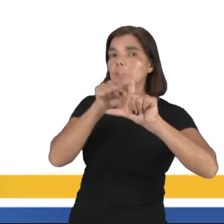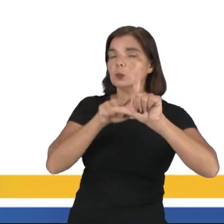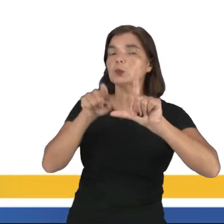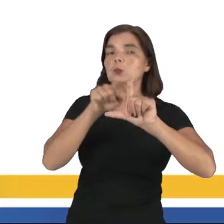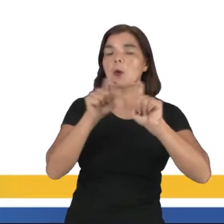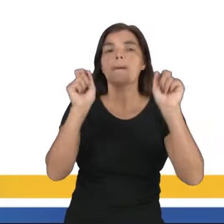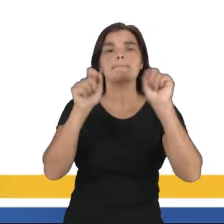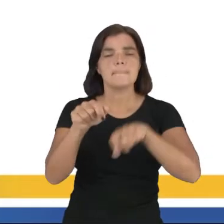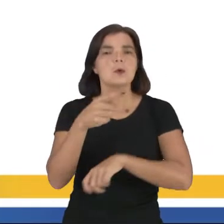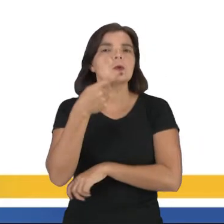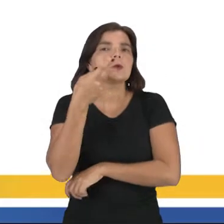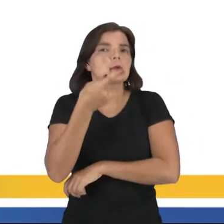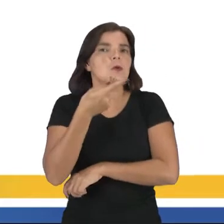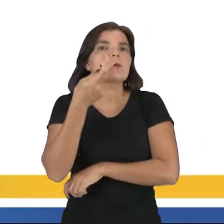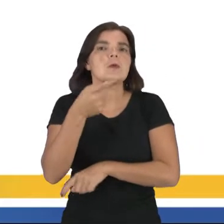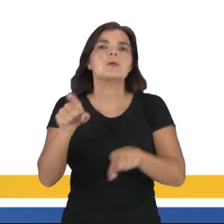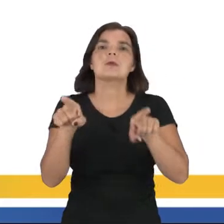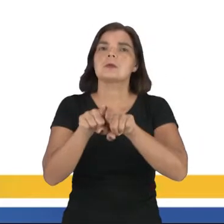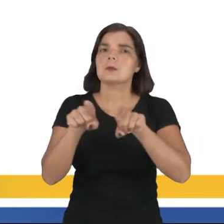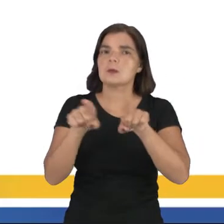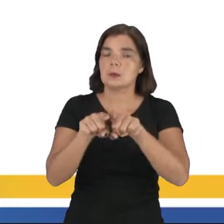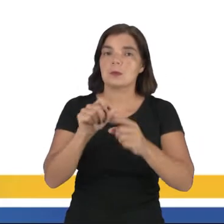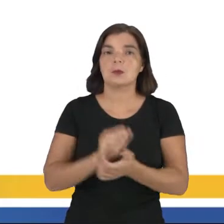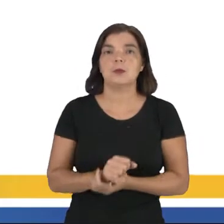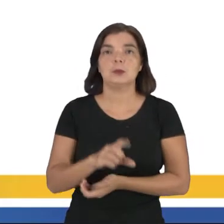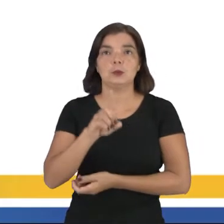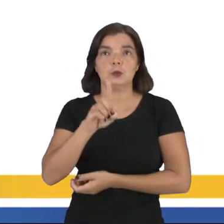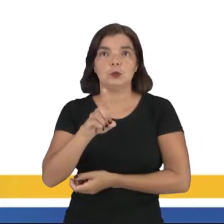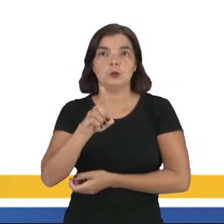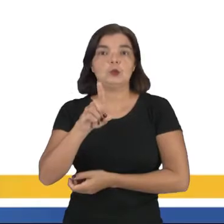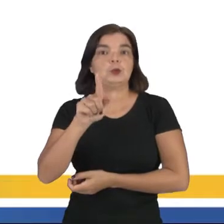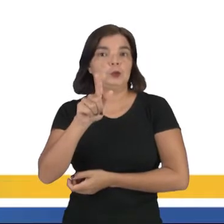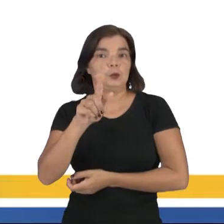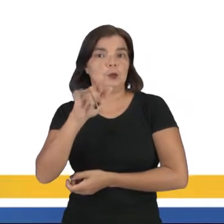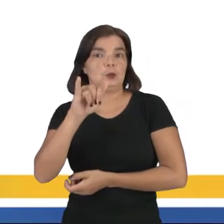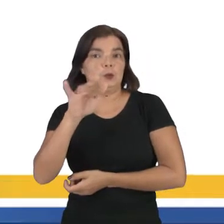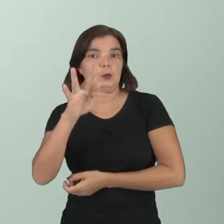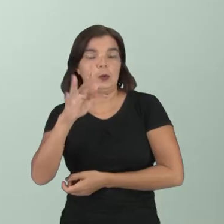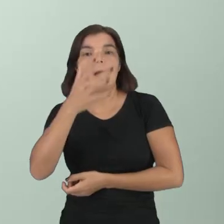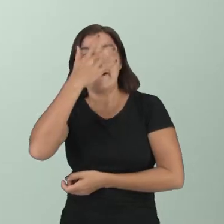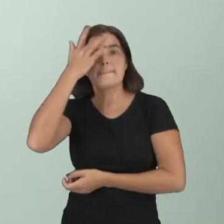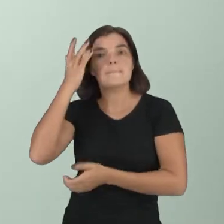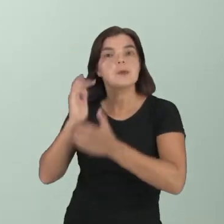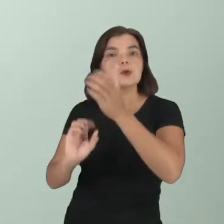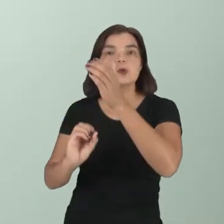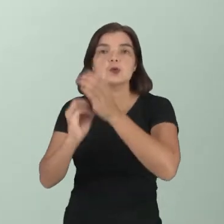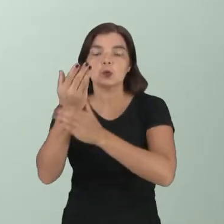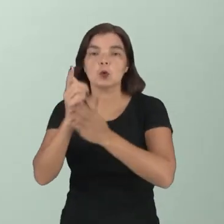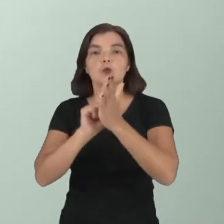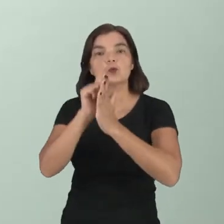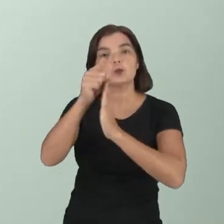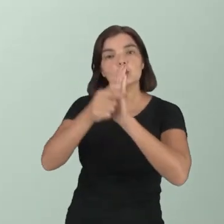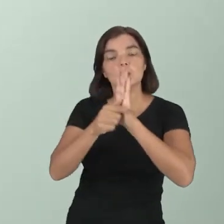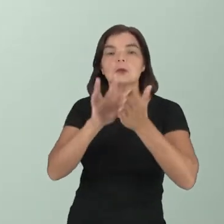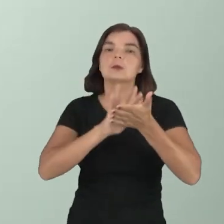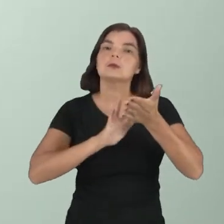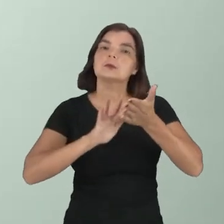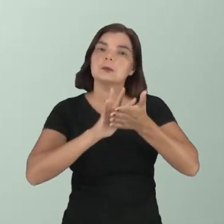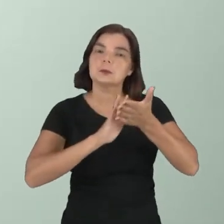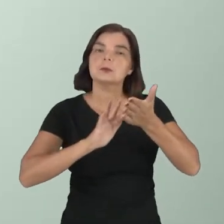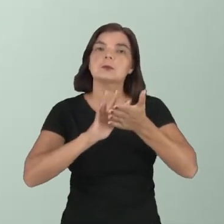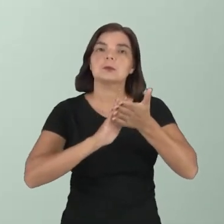pronunciada também DIF. Mas, o criador desse gênero digital,